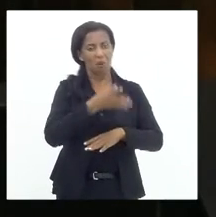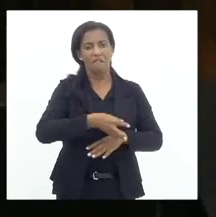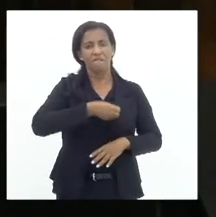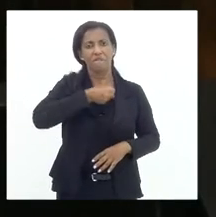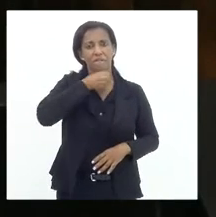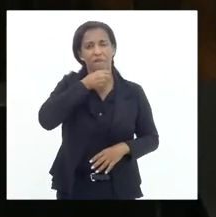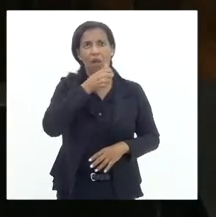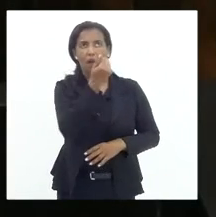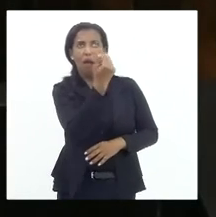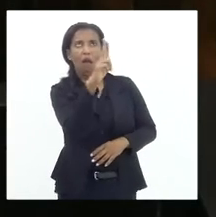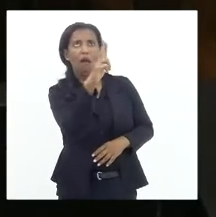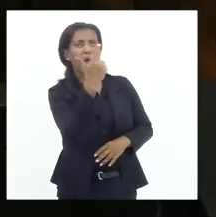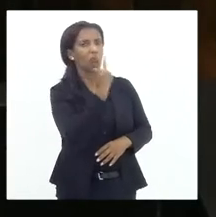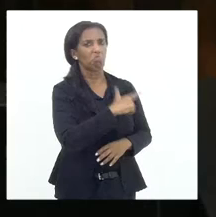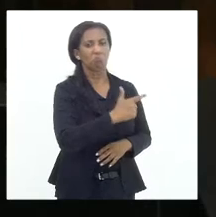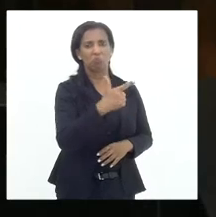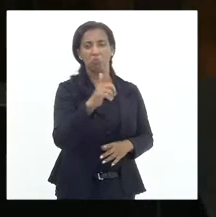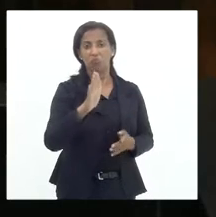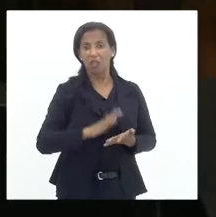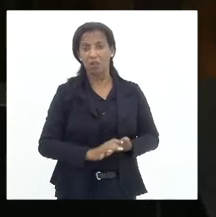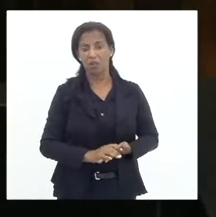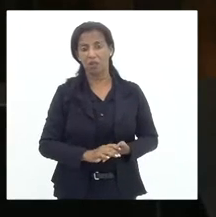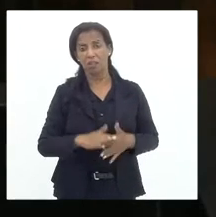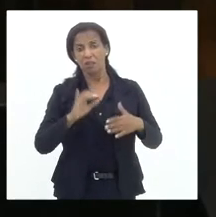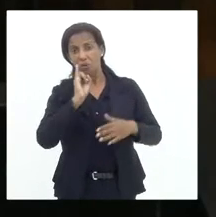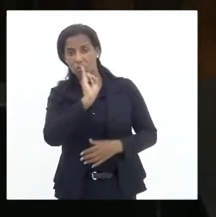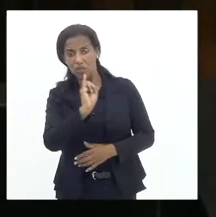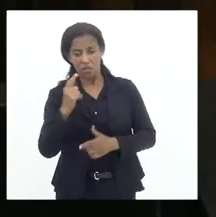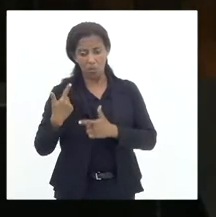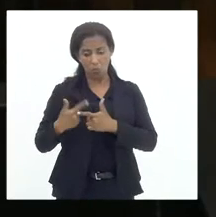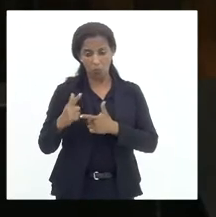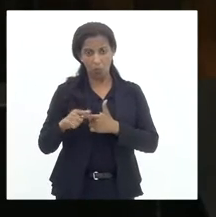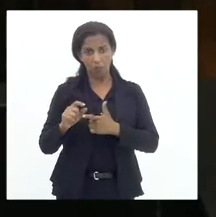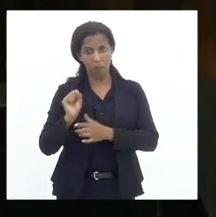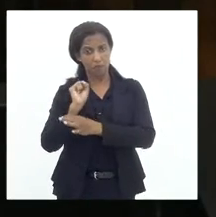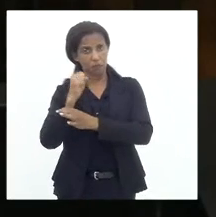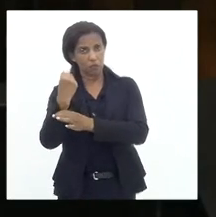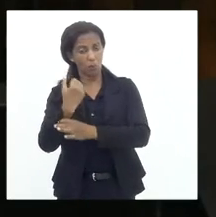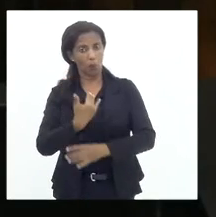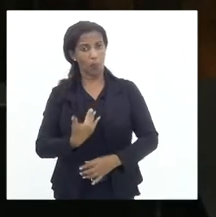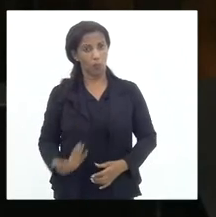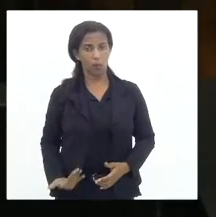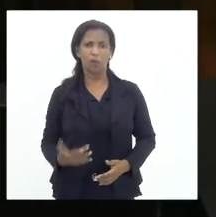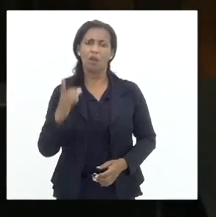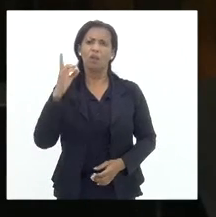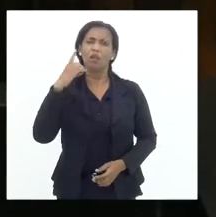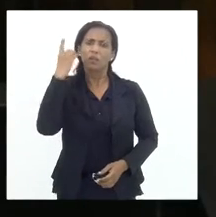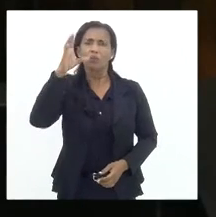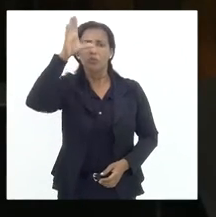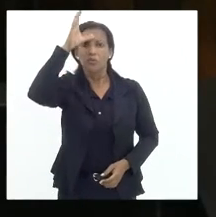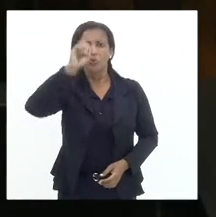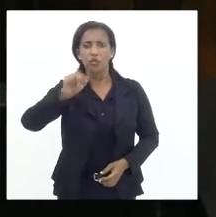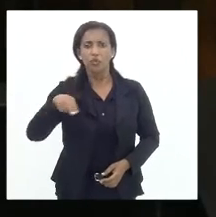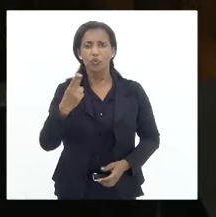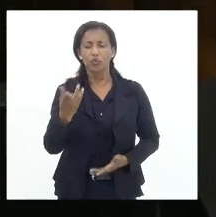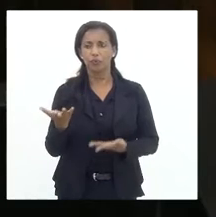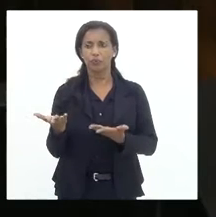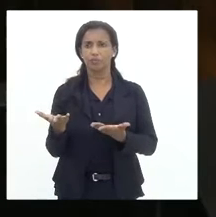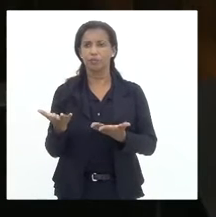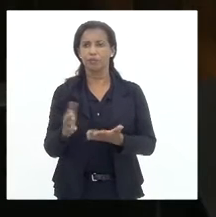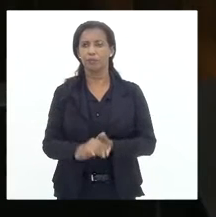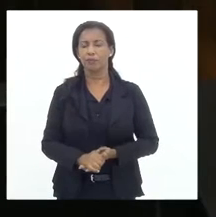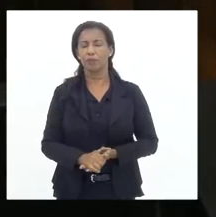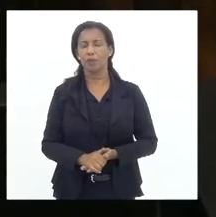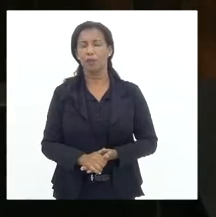sem ar condicionado em muitas das leis. Então, se o problema é a segurança pública, deputada Tia Ju, senhor